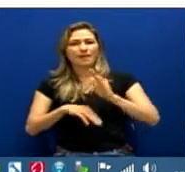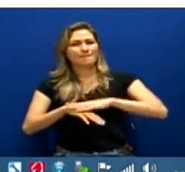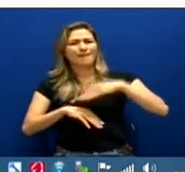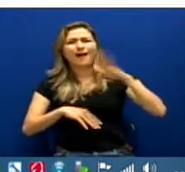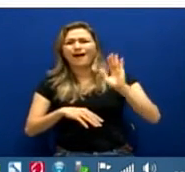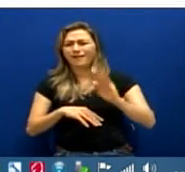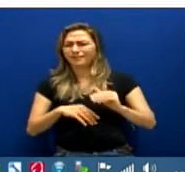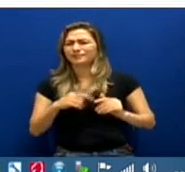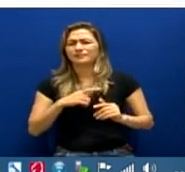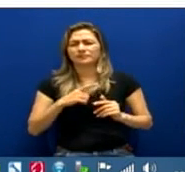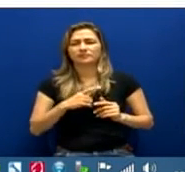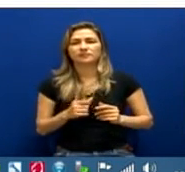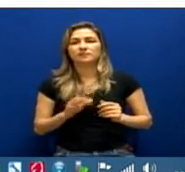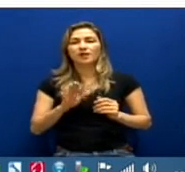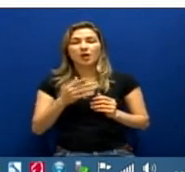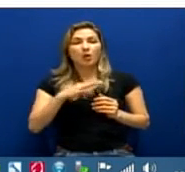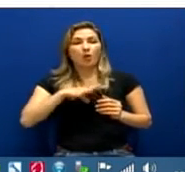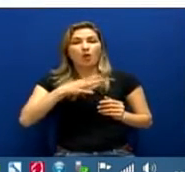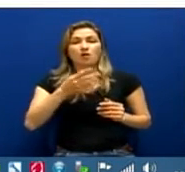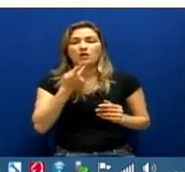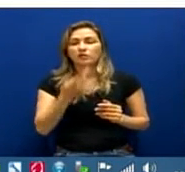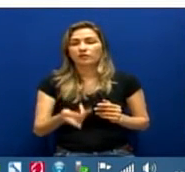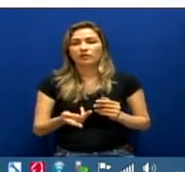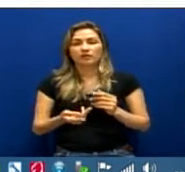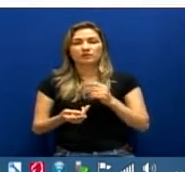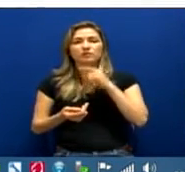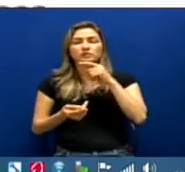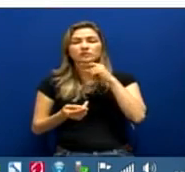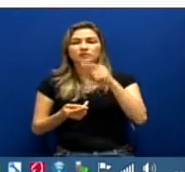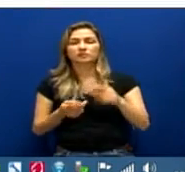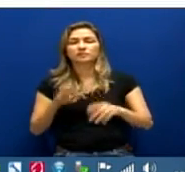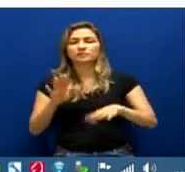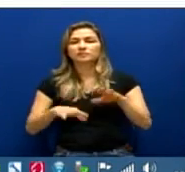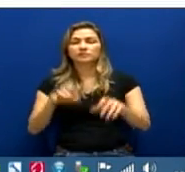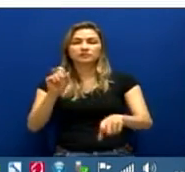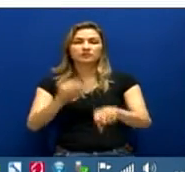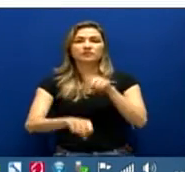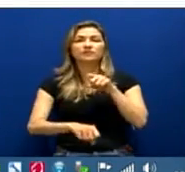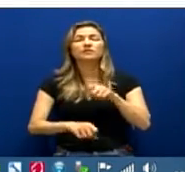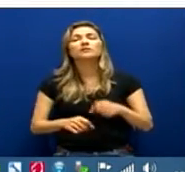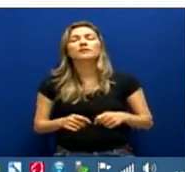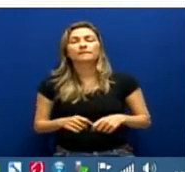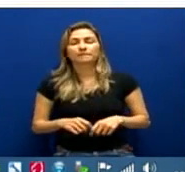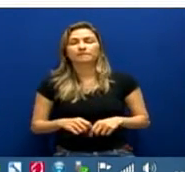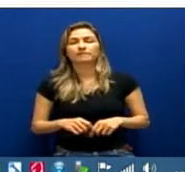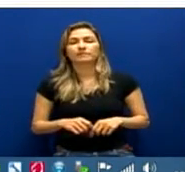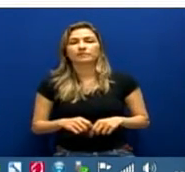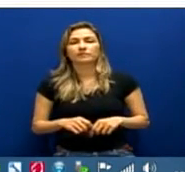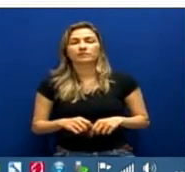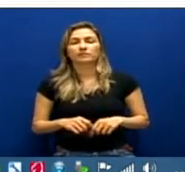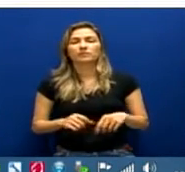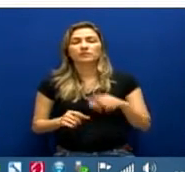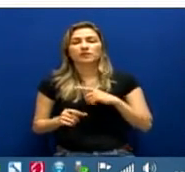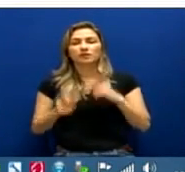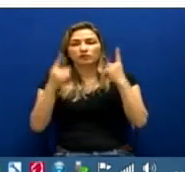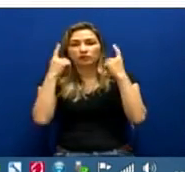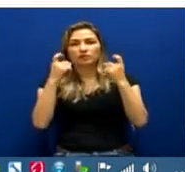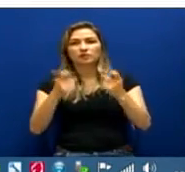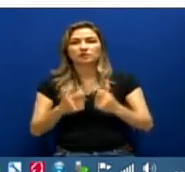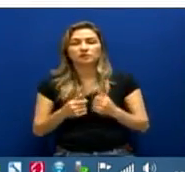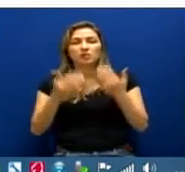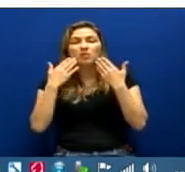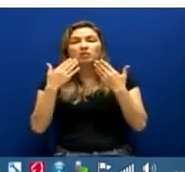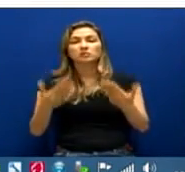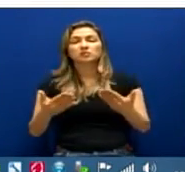fazem com ela. Porque não tem como. São estupros e são violências, inclusive sexuais. Então, não há como se